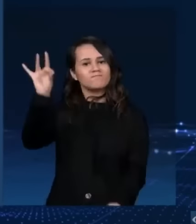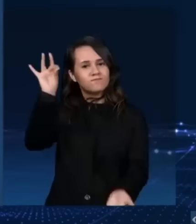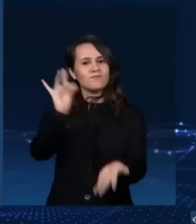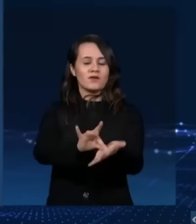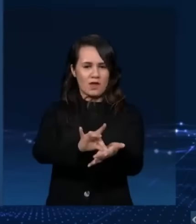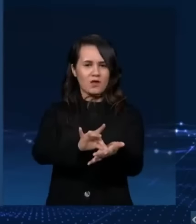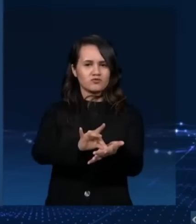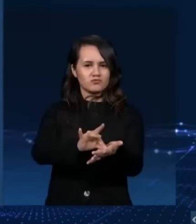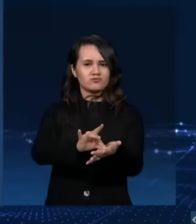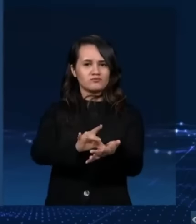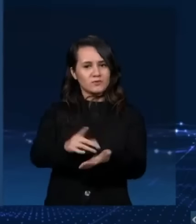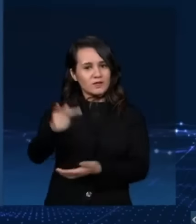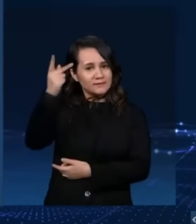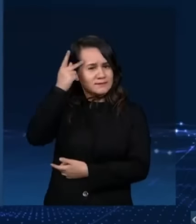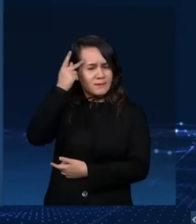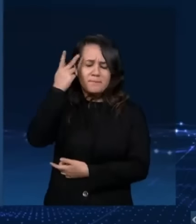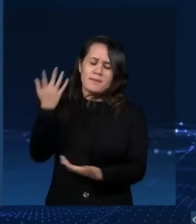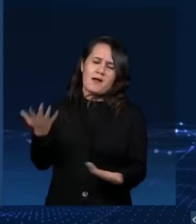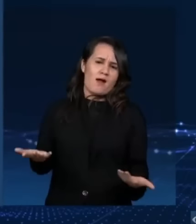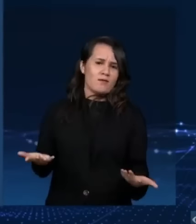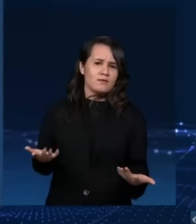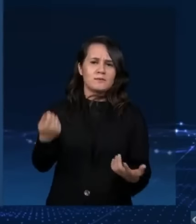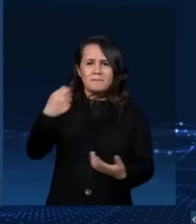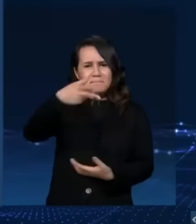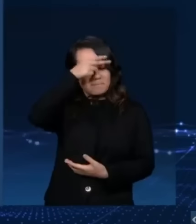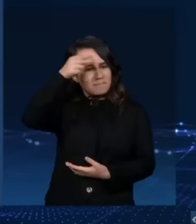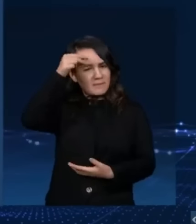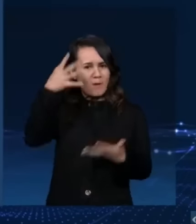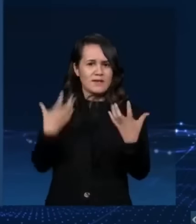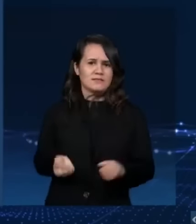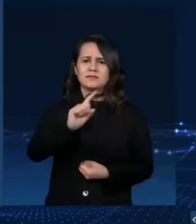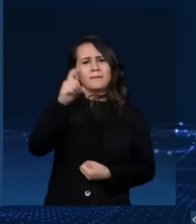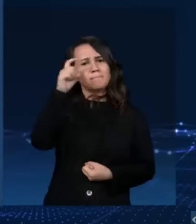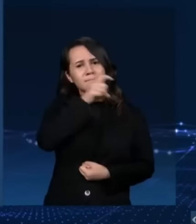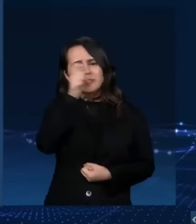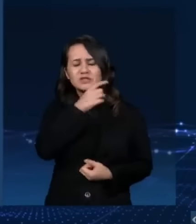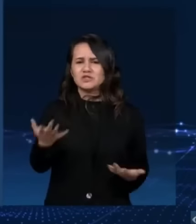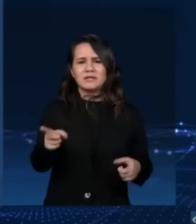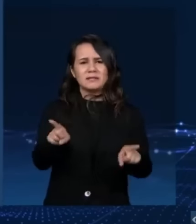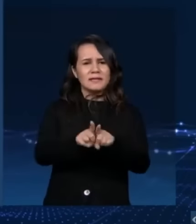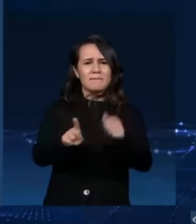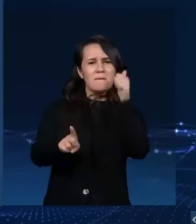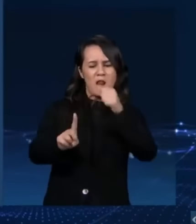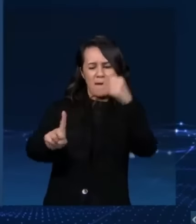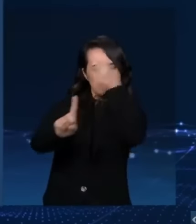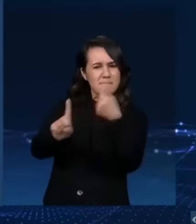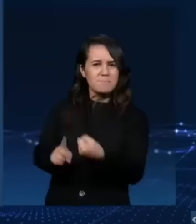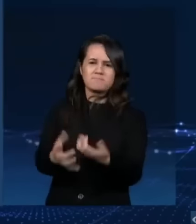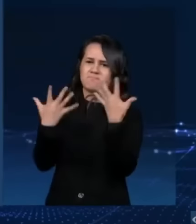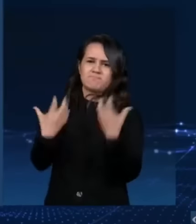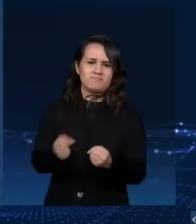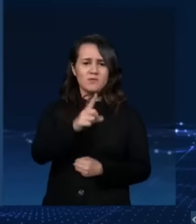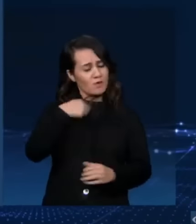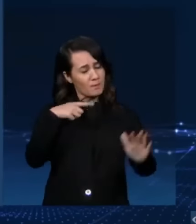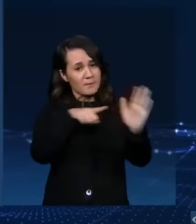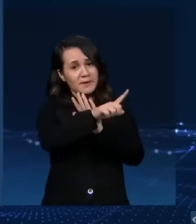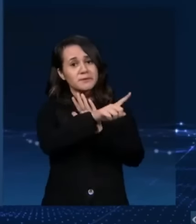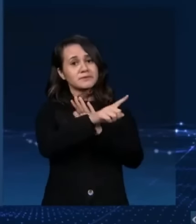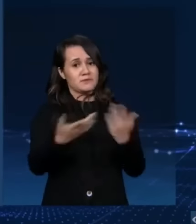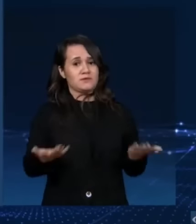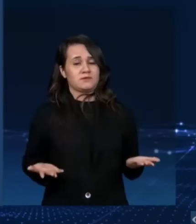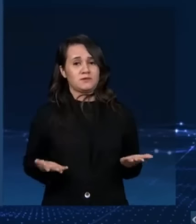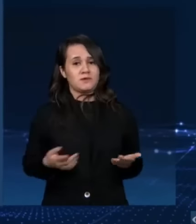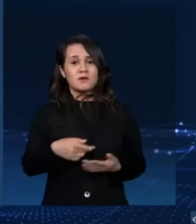verdadeiro. São Paulo não merece um prefeito que mente e que é agressor de mulher. Então eu lhe pergunto e a